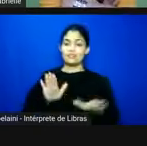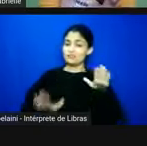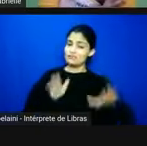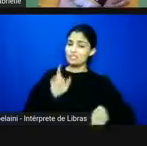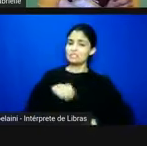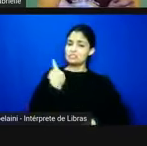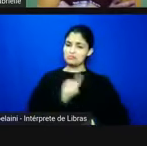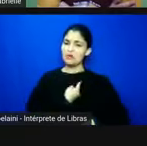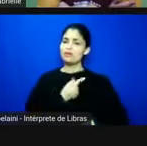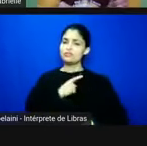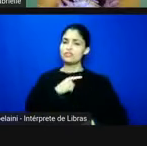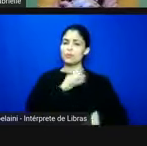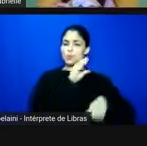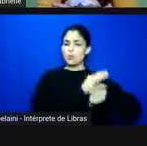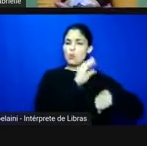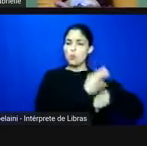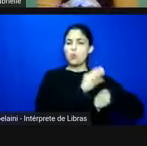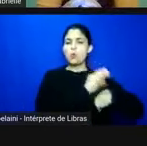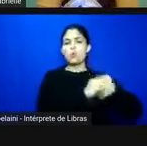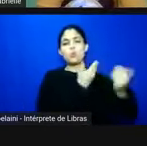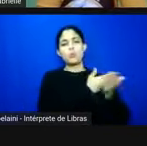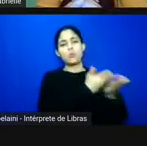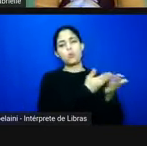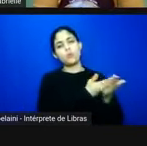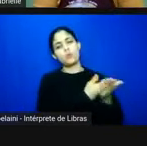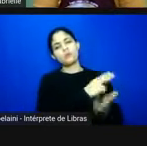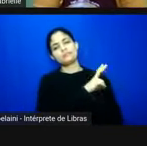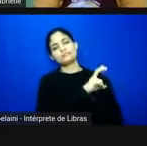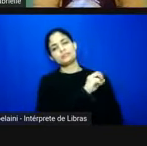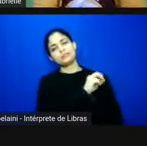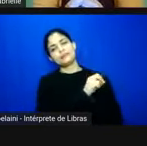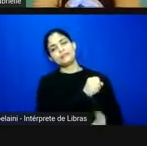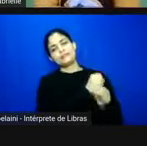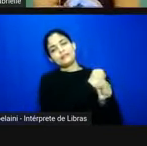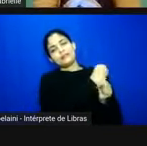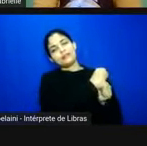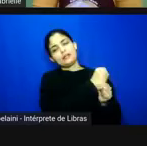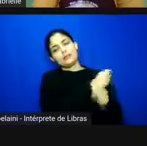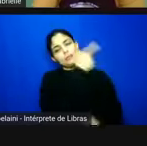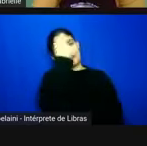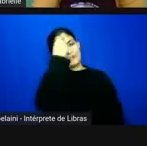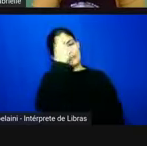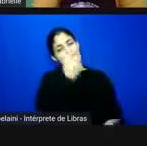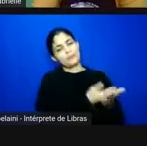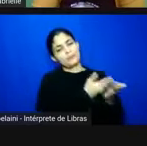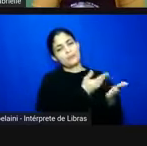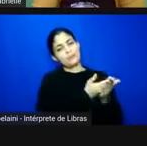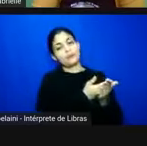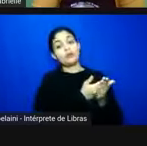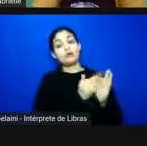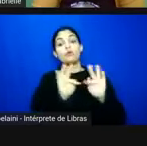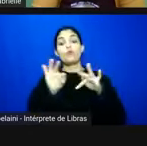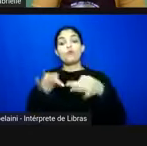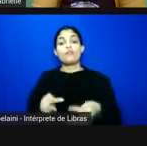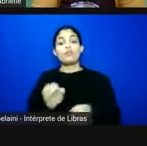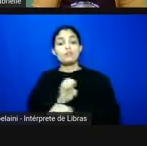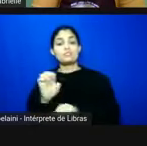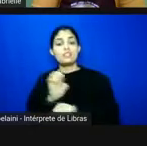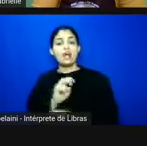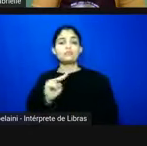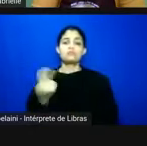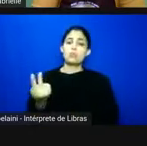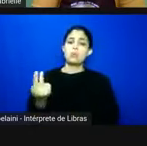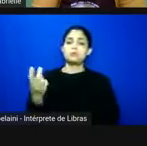curso inteiro 50 anos de graduação pra ter dois três estágios no final nunca era levado a